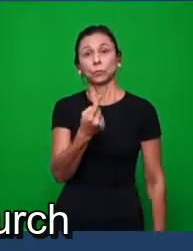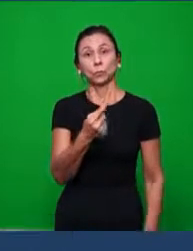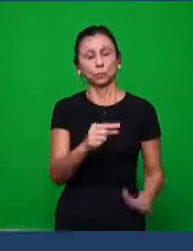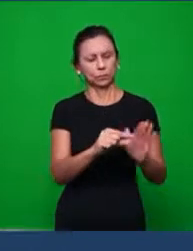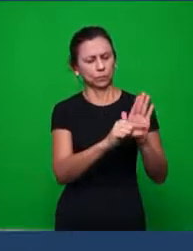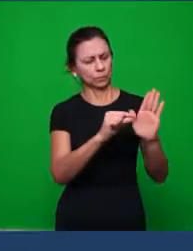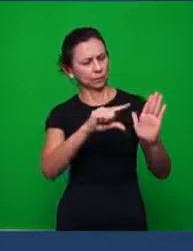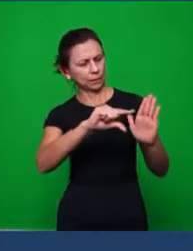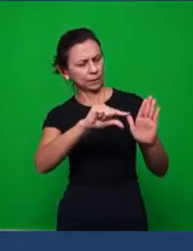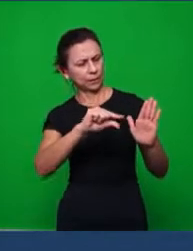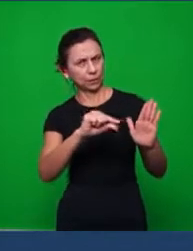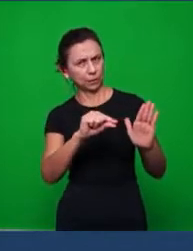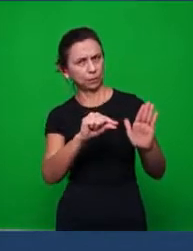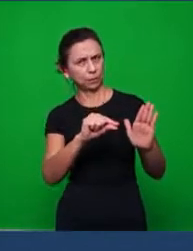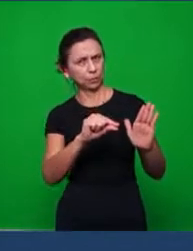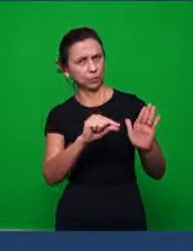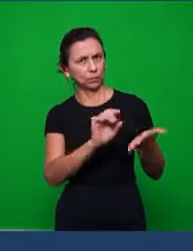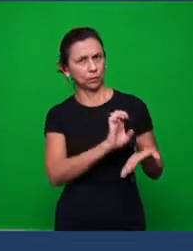na igreja de Éfeso,